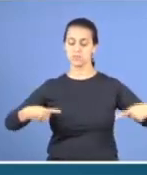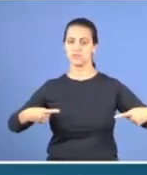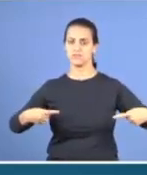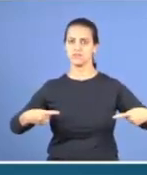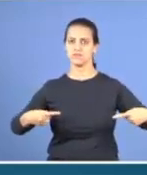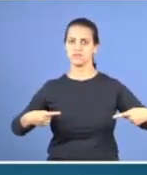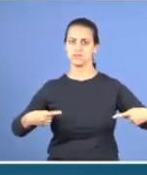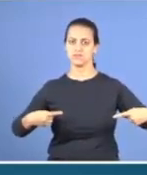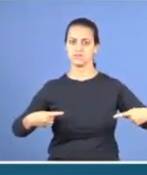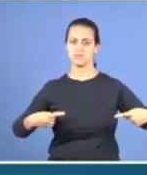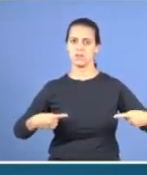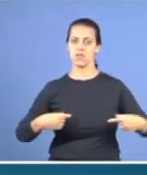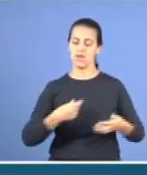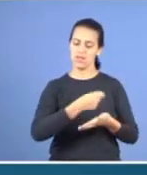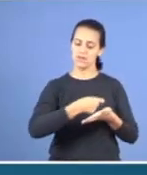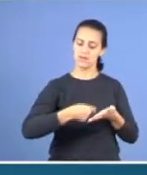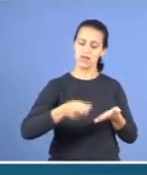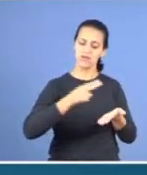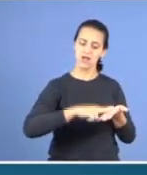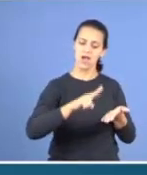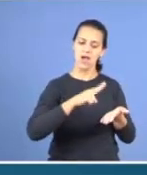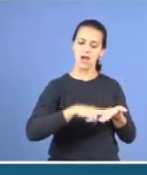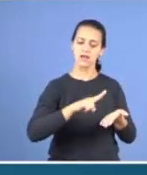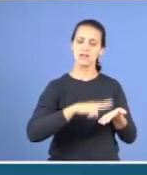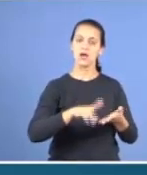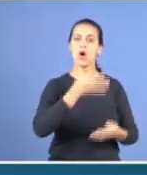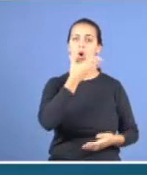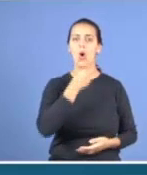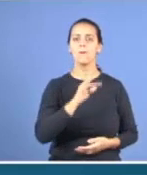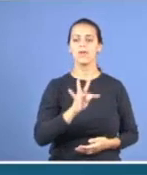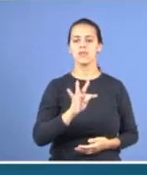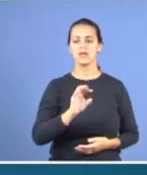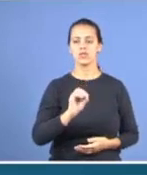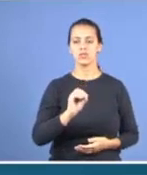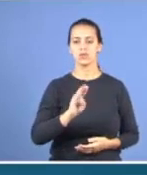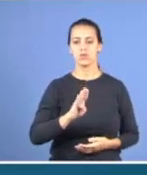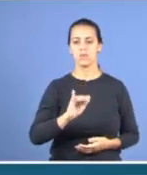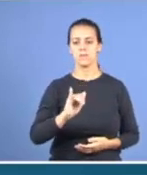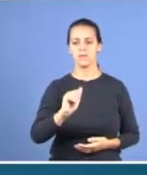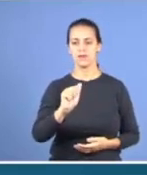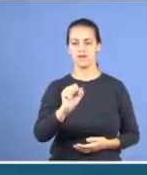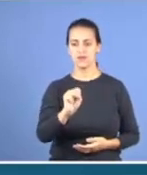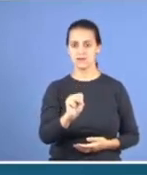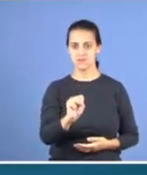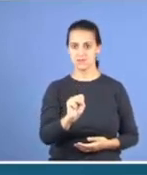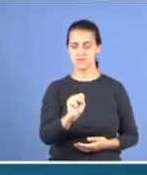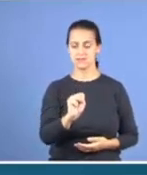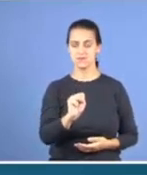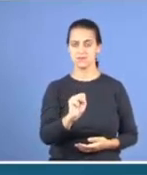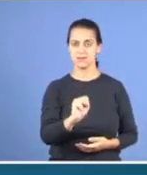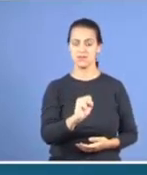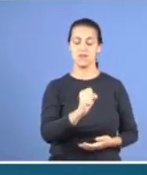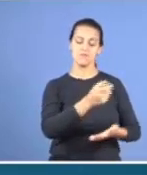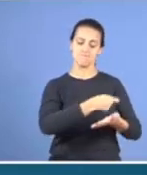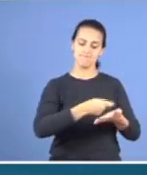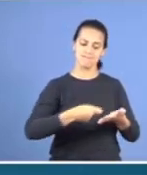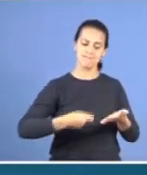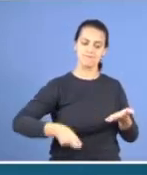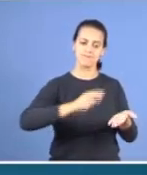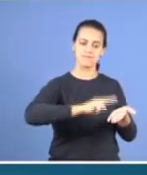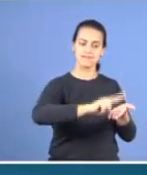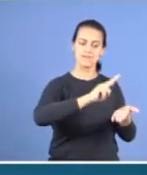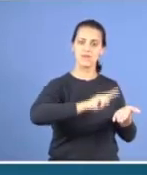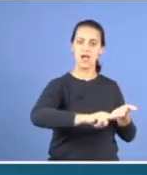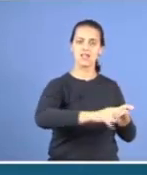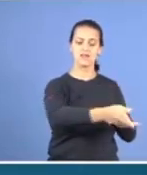aos, a Tobias, que era inimigo da obra, e a forma como Tobias escrevia também, cartas para eles,